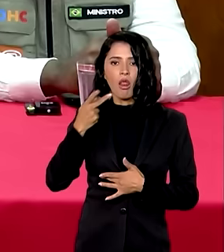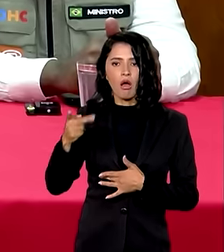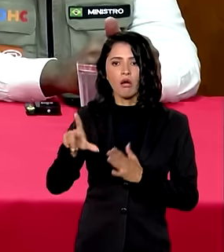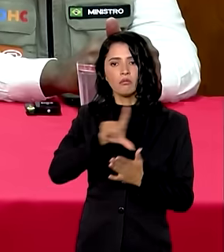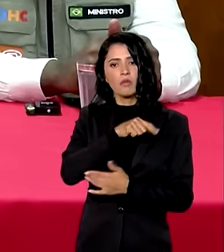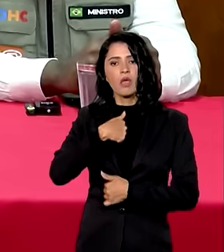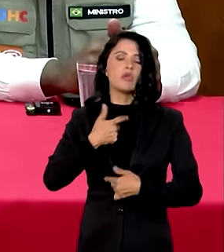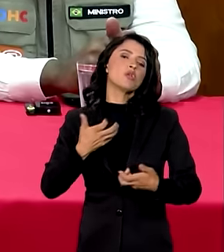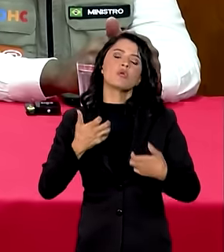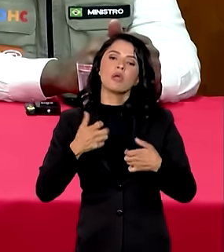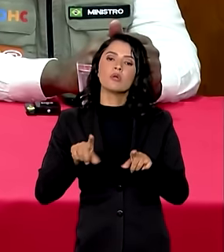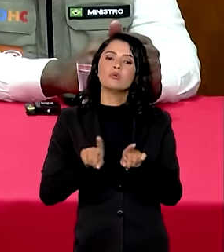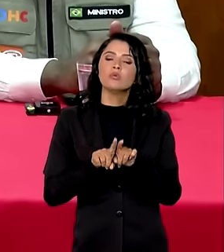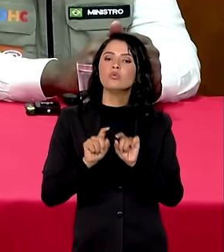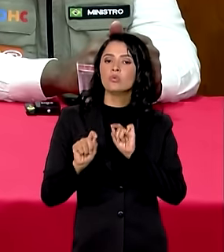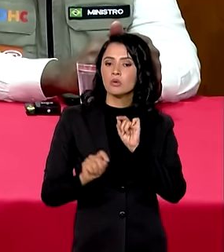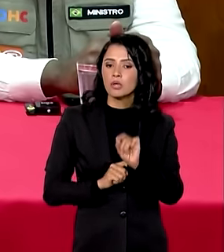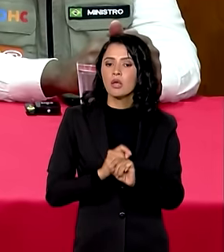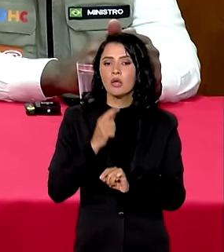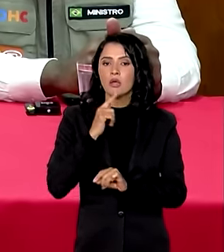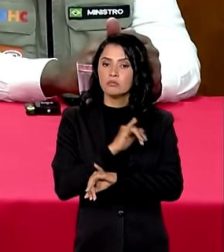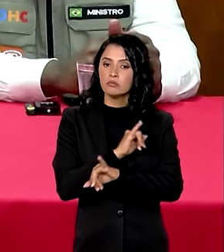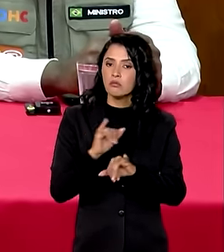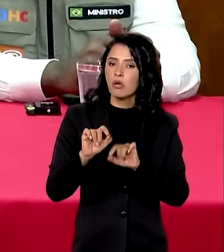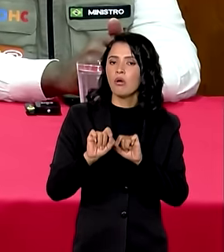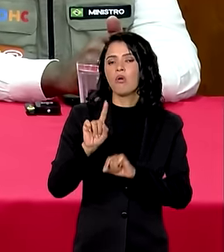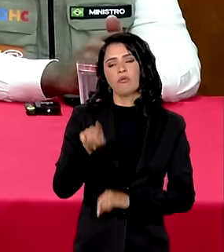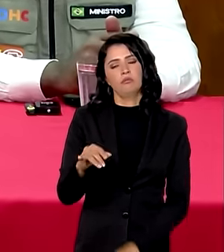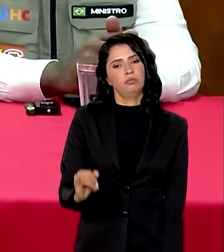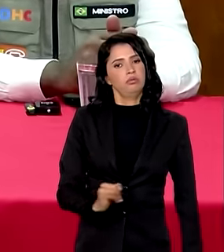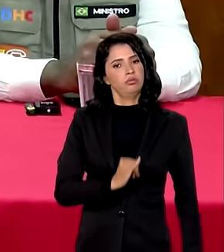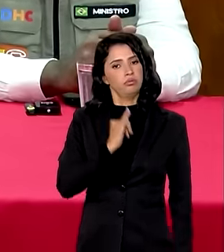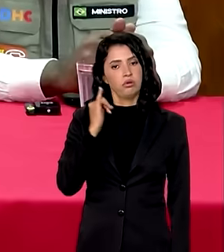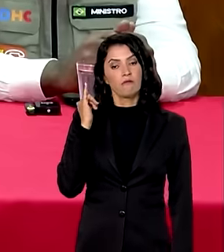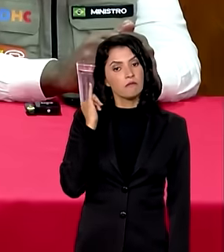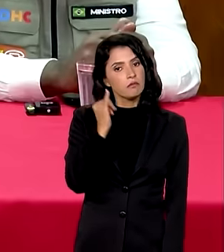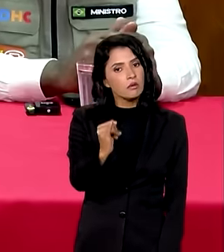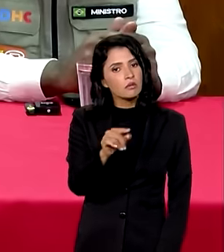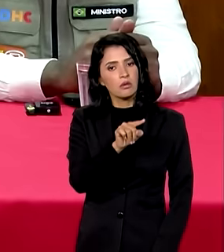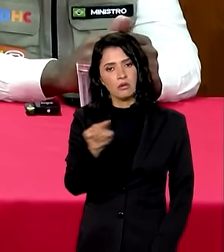eu quero aqui fazer um registro muito importante a vocês.